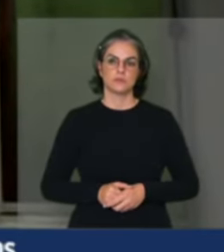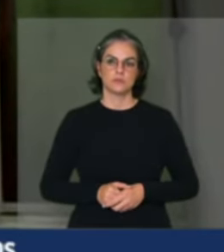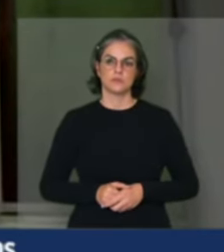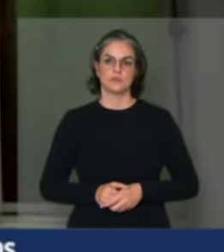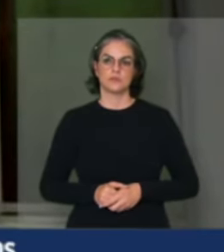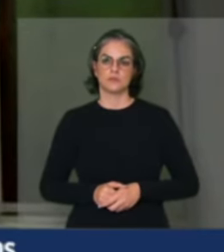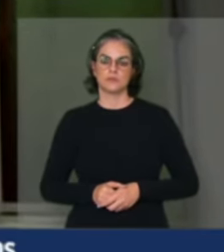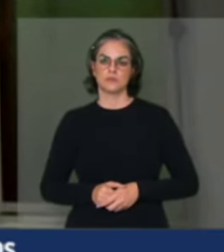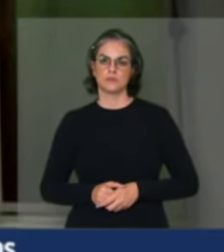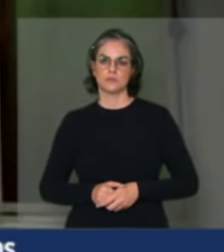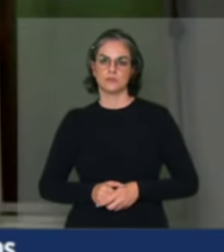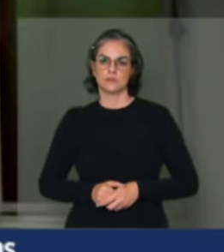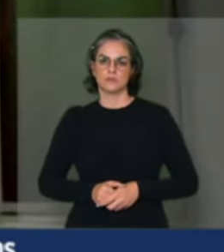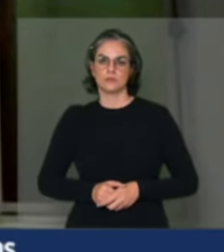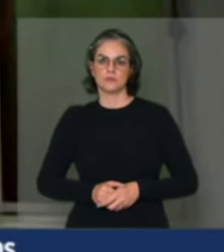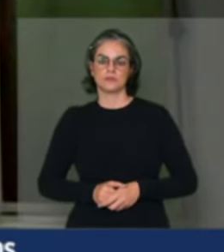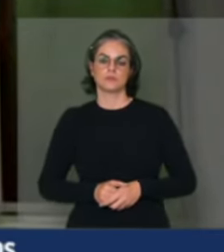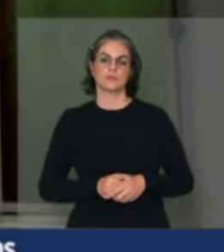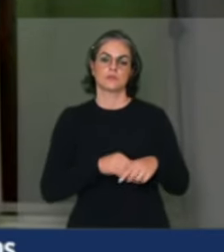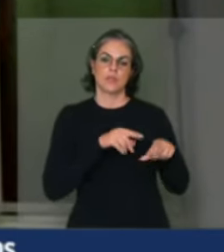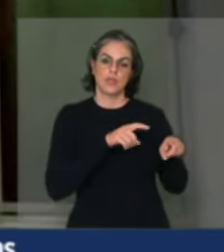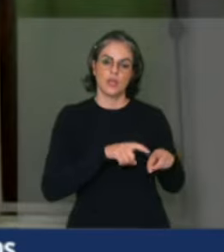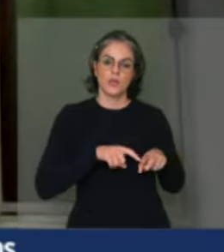camponesa e na agricultura familiar.